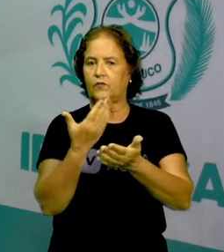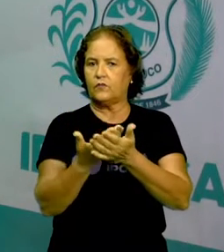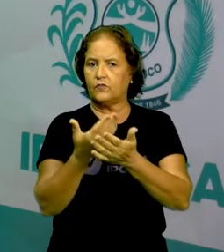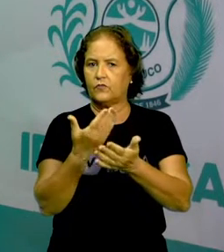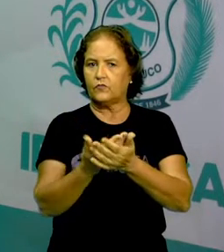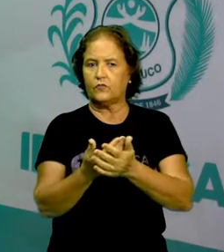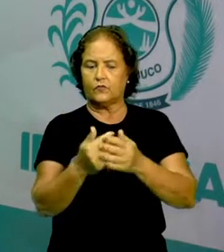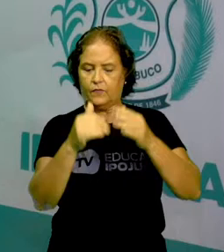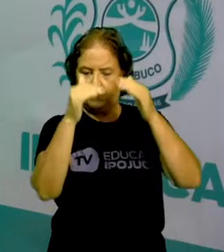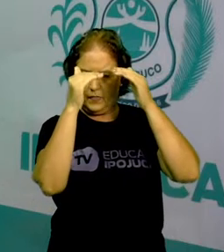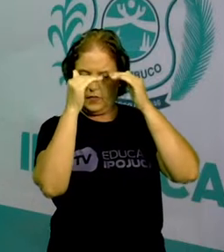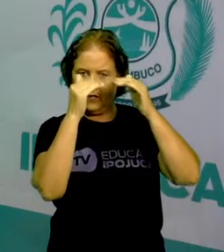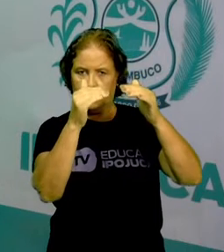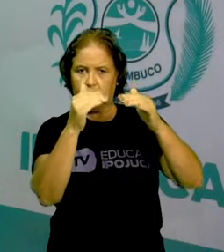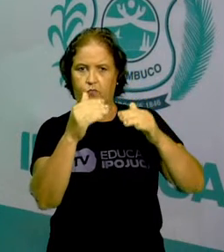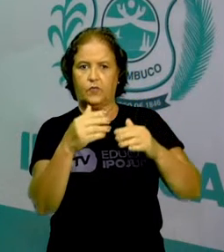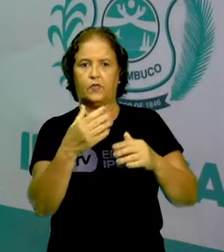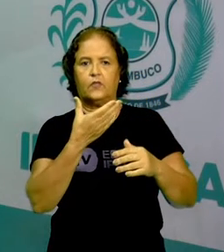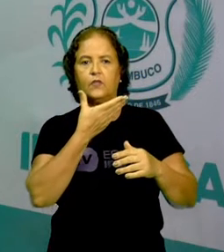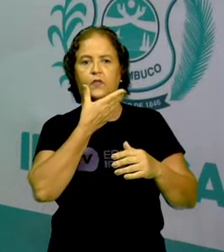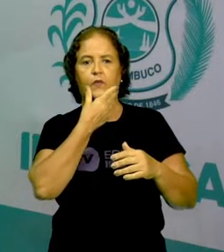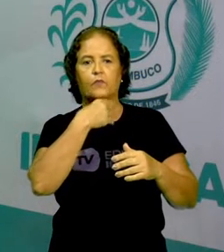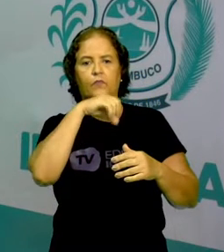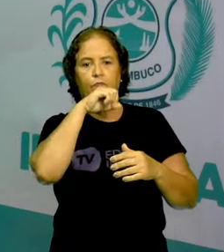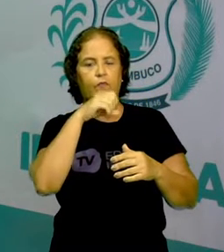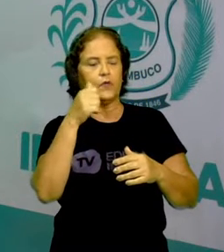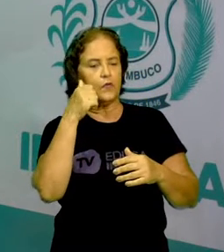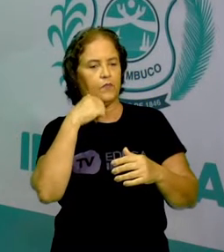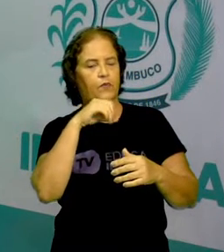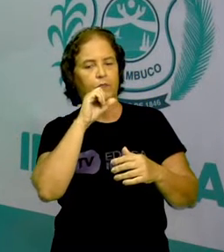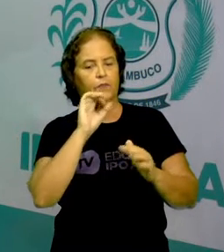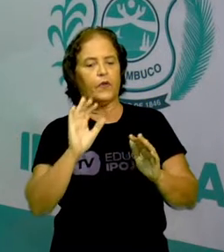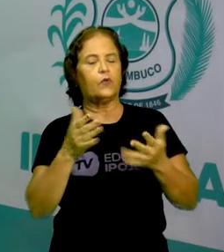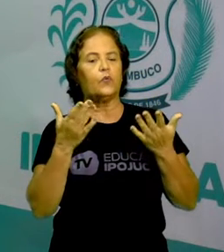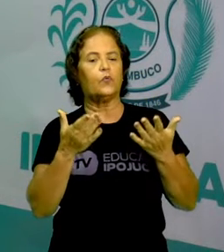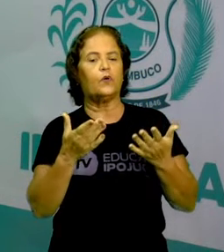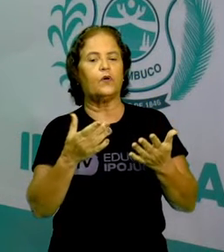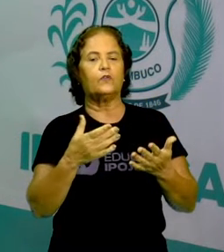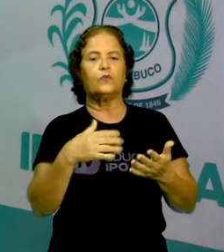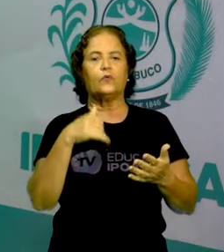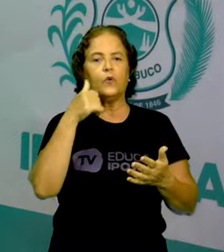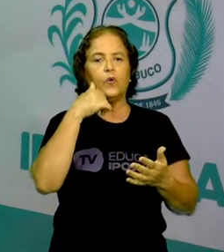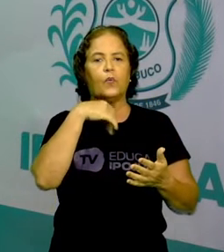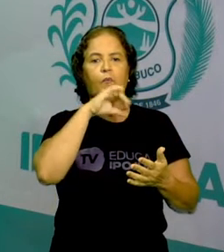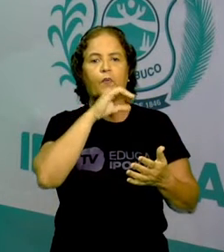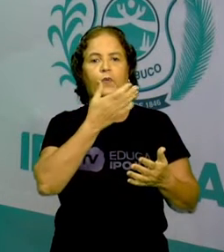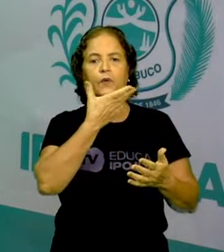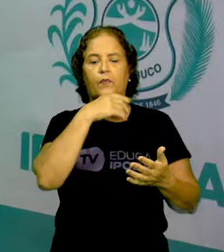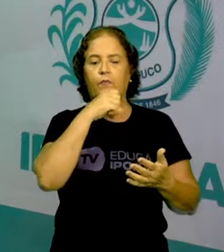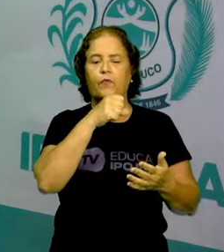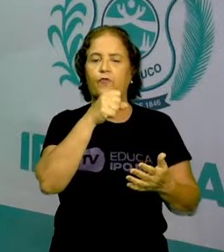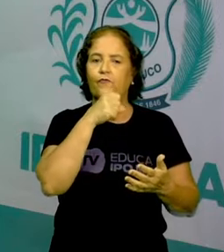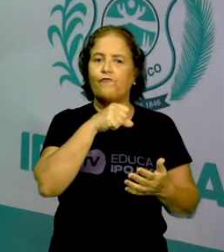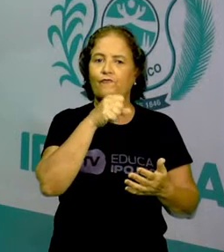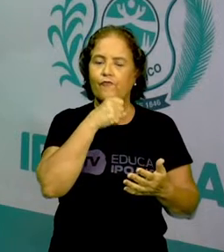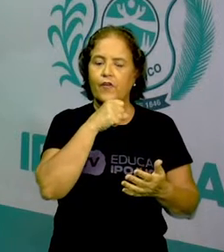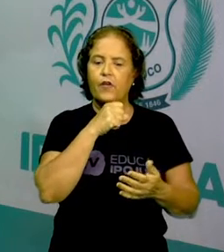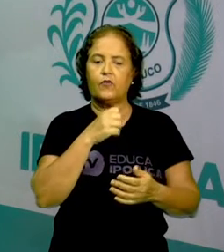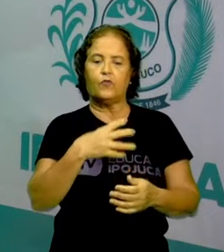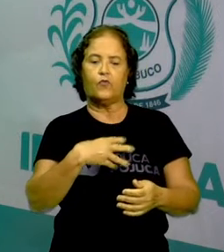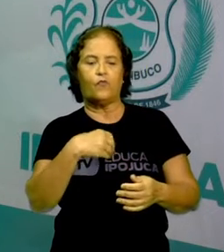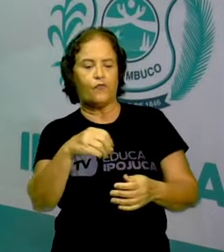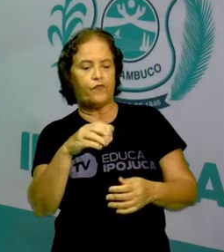E quando seus pais envelhecerem, zelar por ele. Assim como eles devem